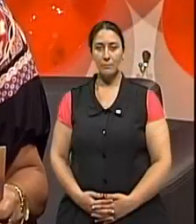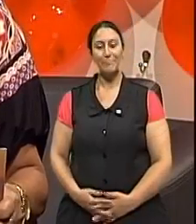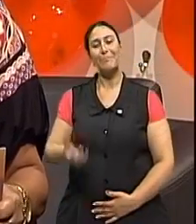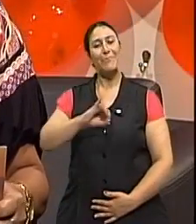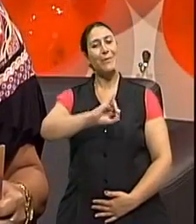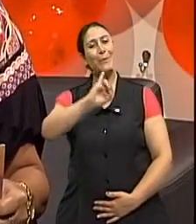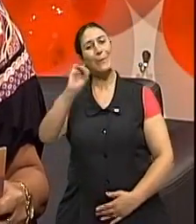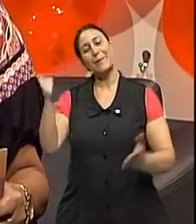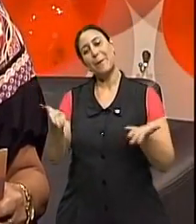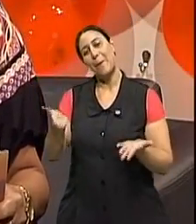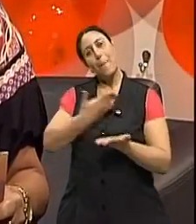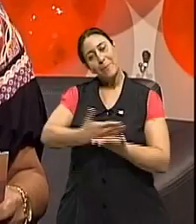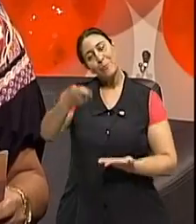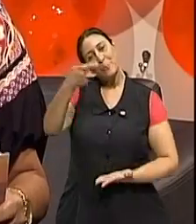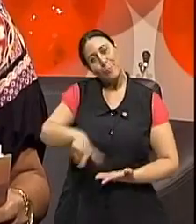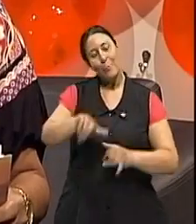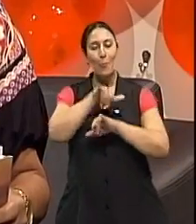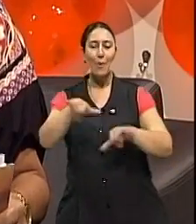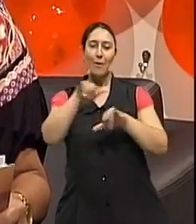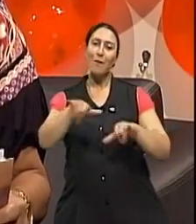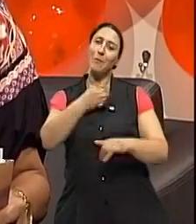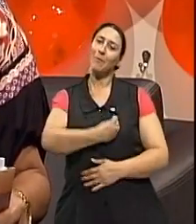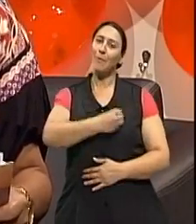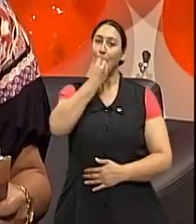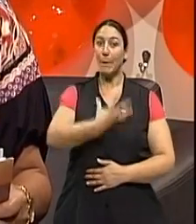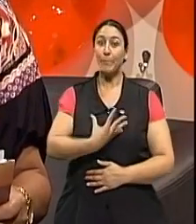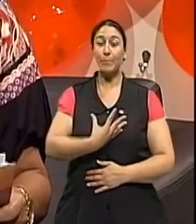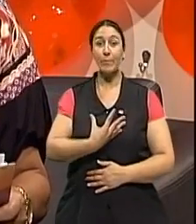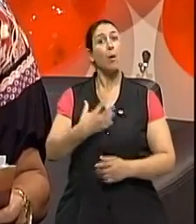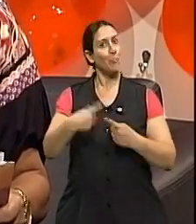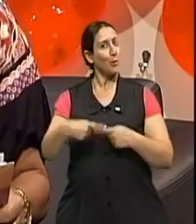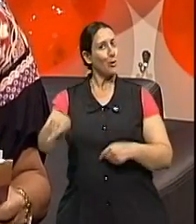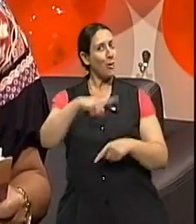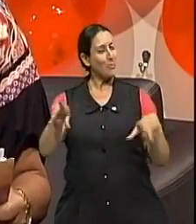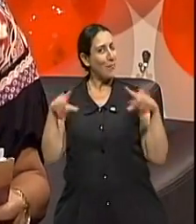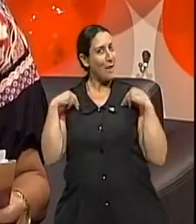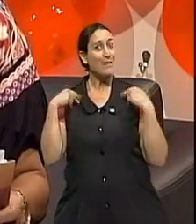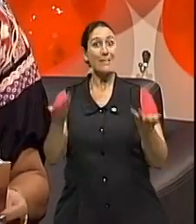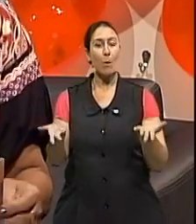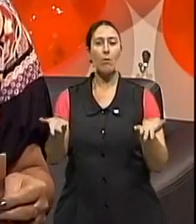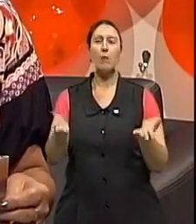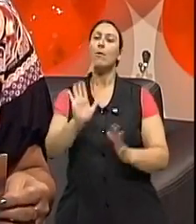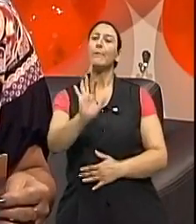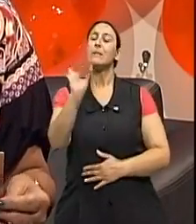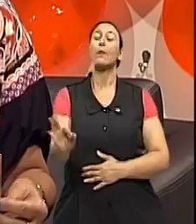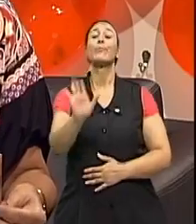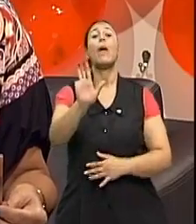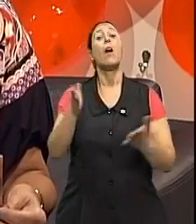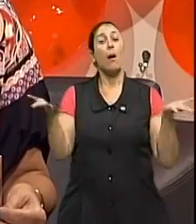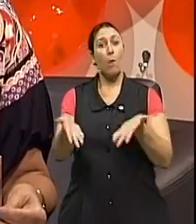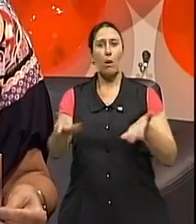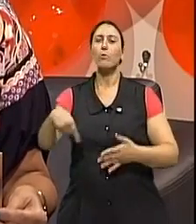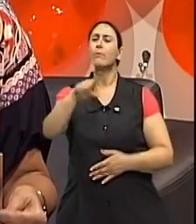Olá, estamos começando mais um nosso Viva Bem, porque a gente merece, né? Pois é, certo. Hoje nós vamos falar